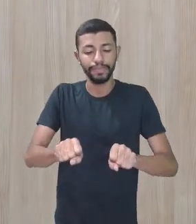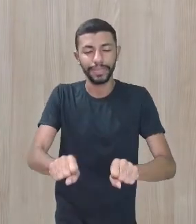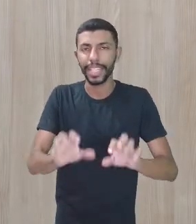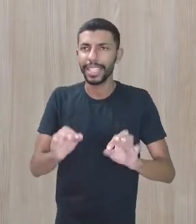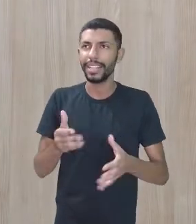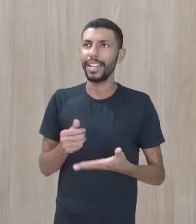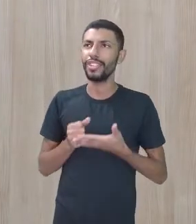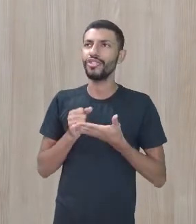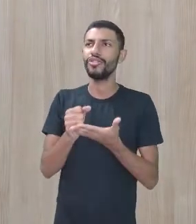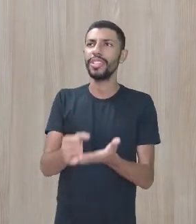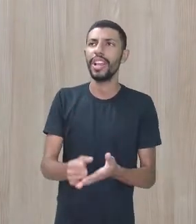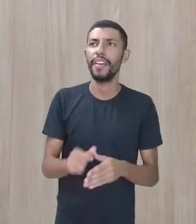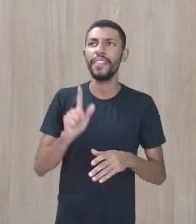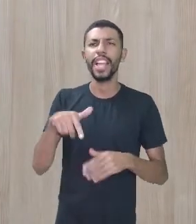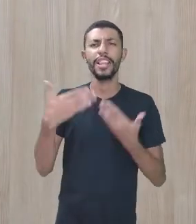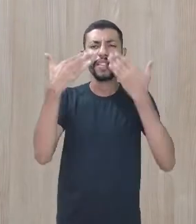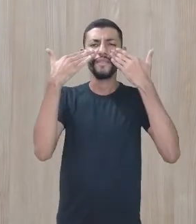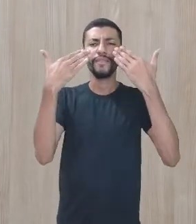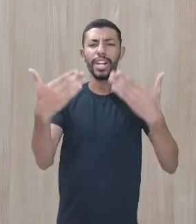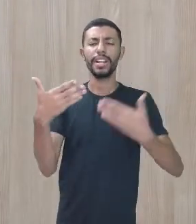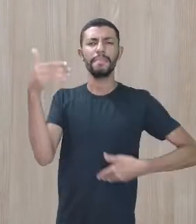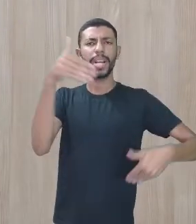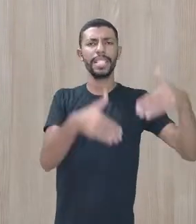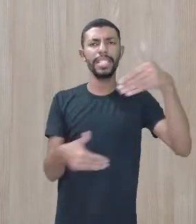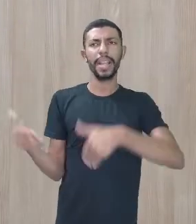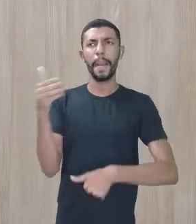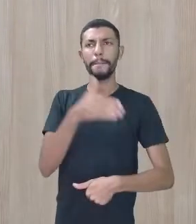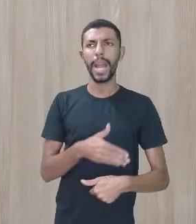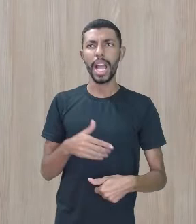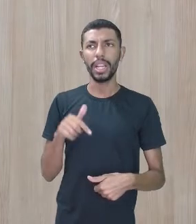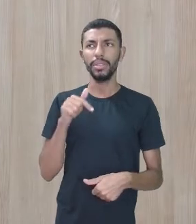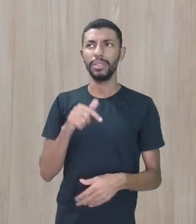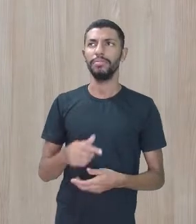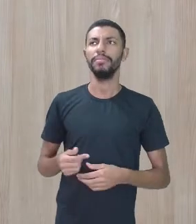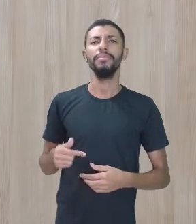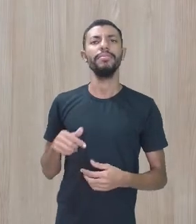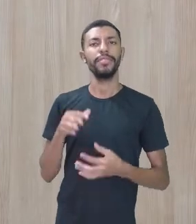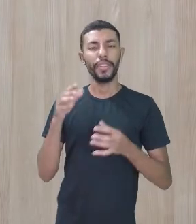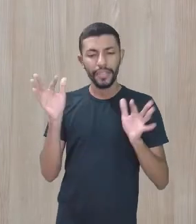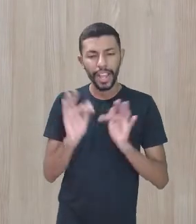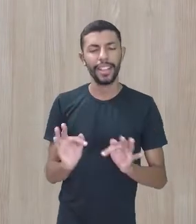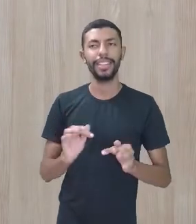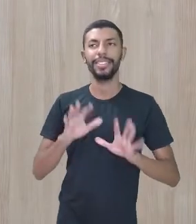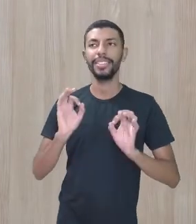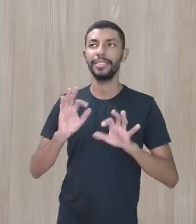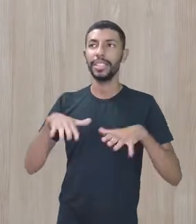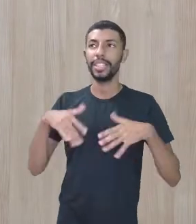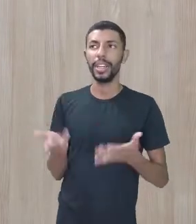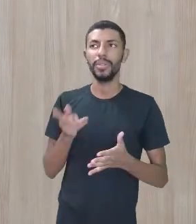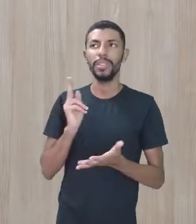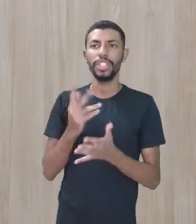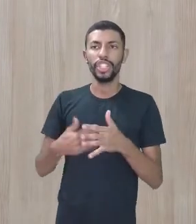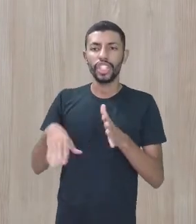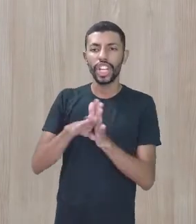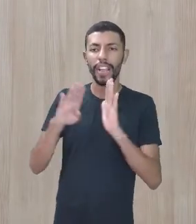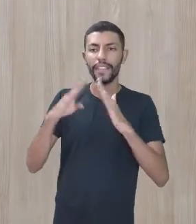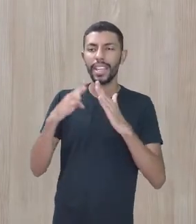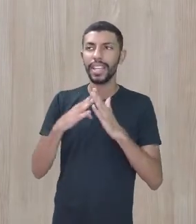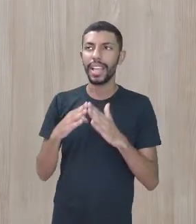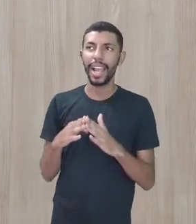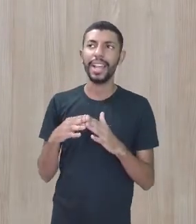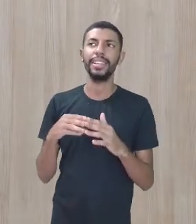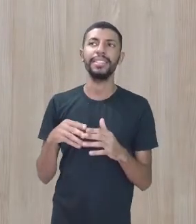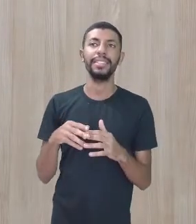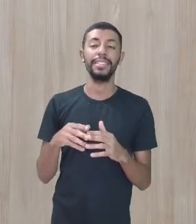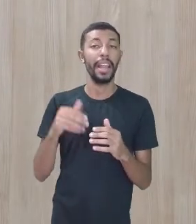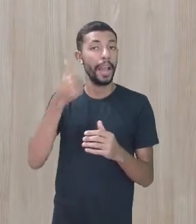ficava ali na frente, participando e não se negava. Quando chegava em casa e a mãe sempre fazia comentário que ele